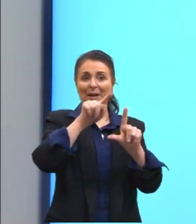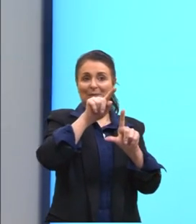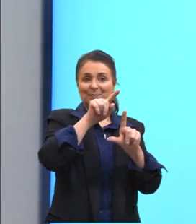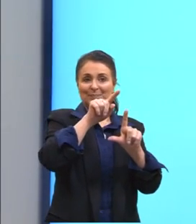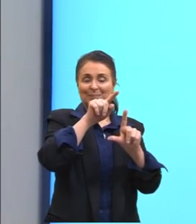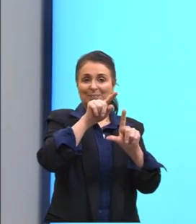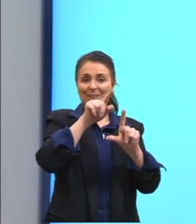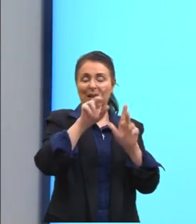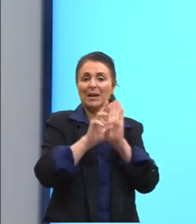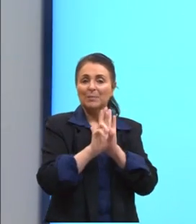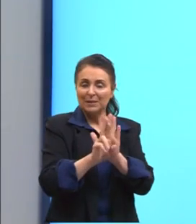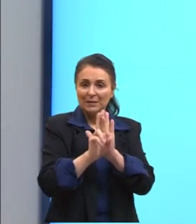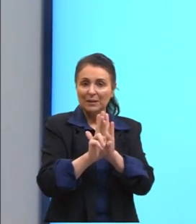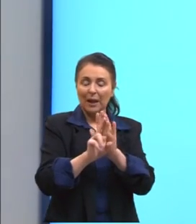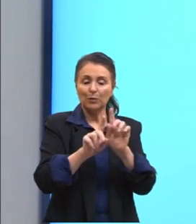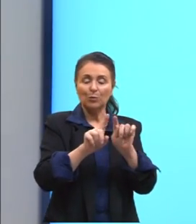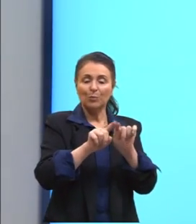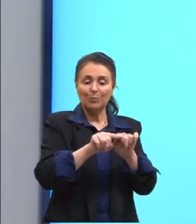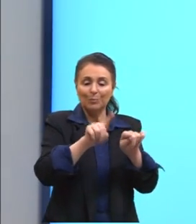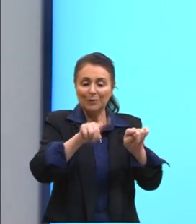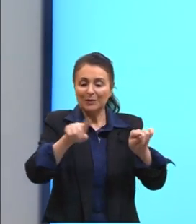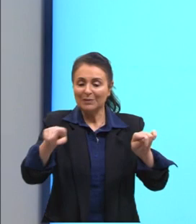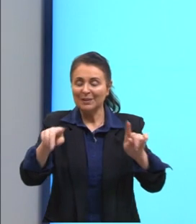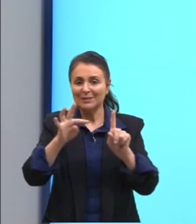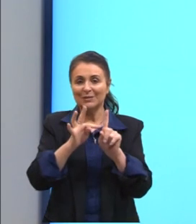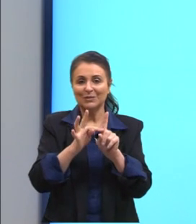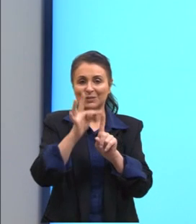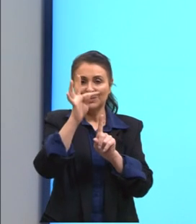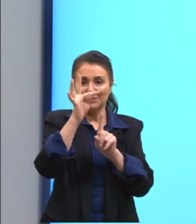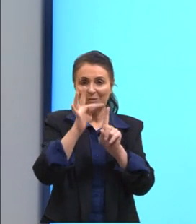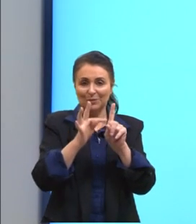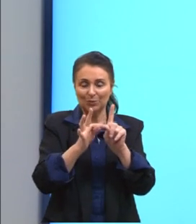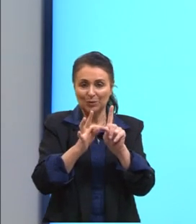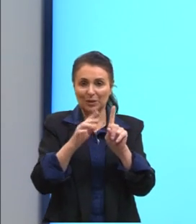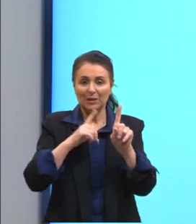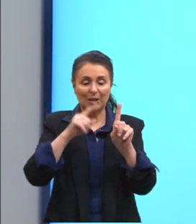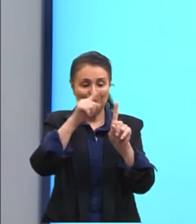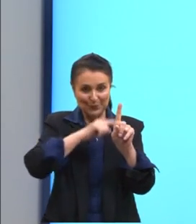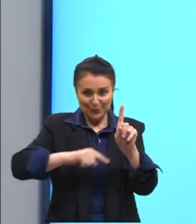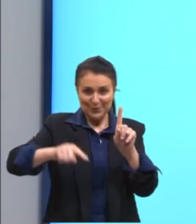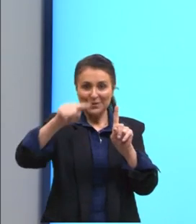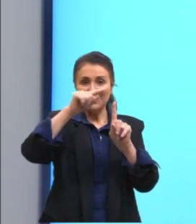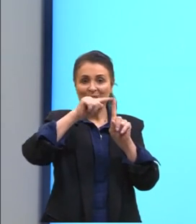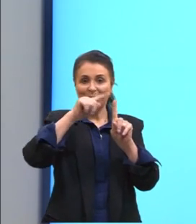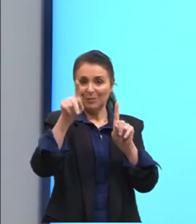representado, então, essas variações de temperatura, tá? Onde a gente tem um ciclo aqui, ó.